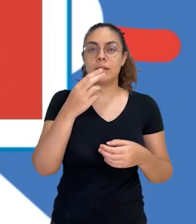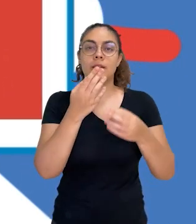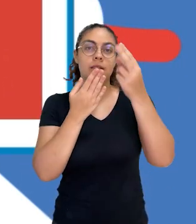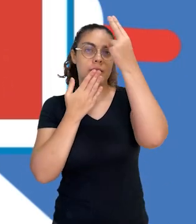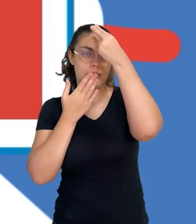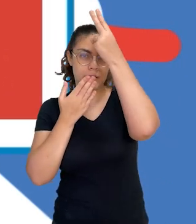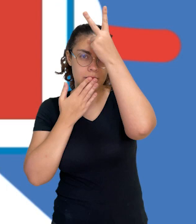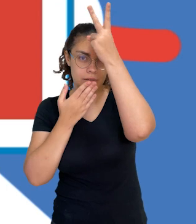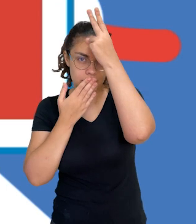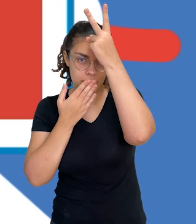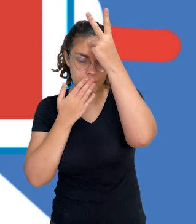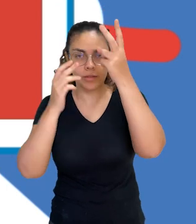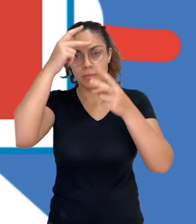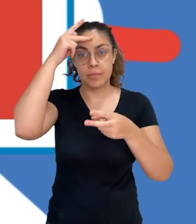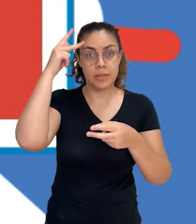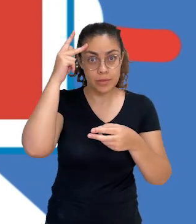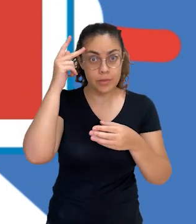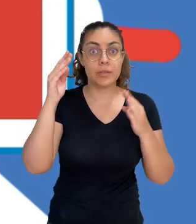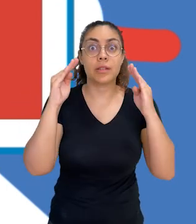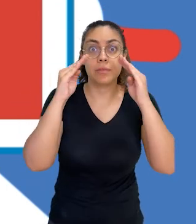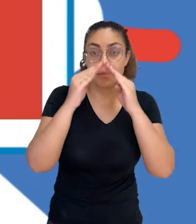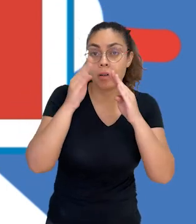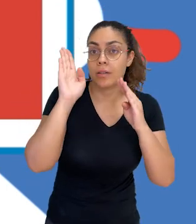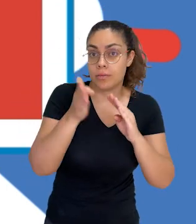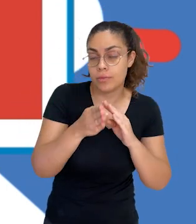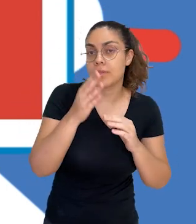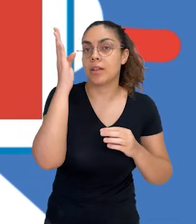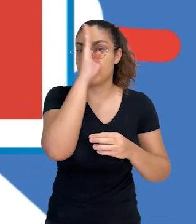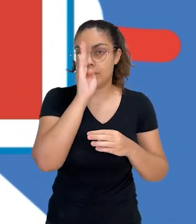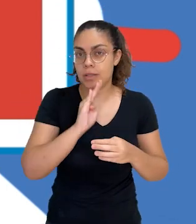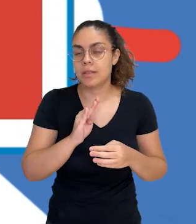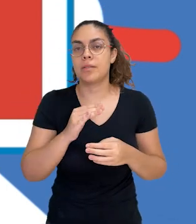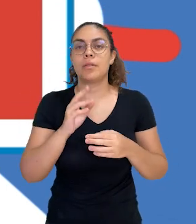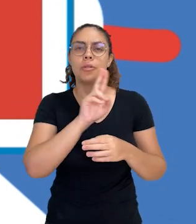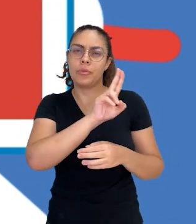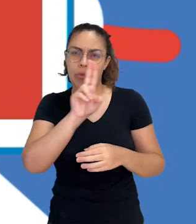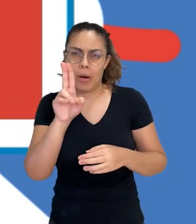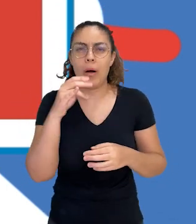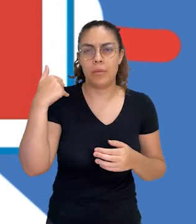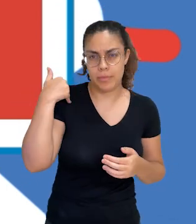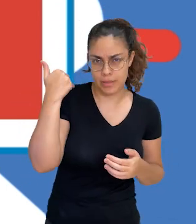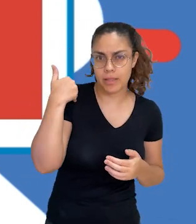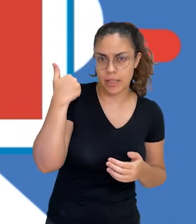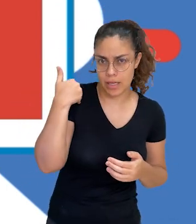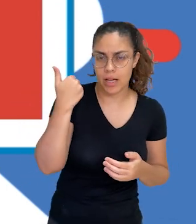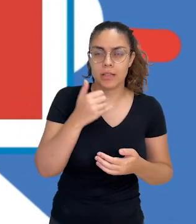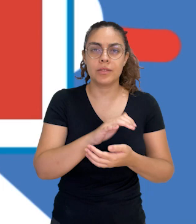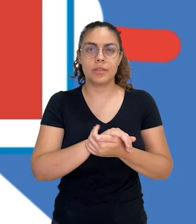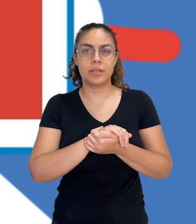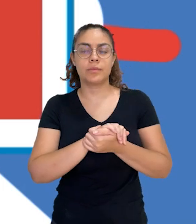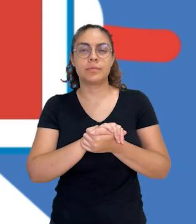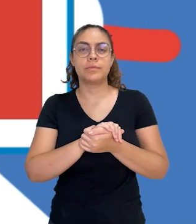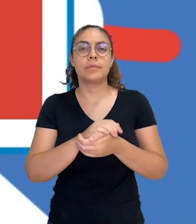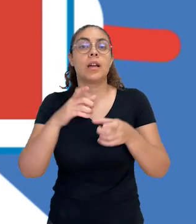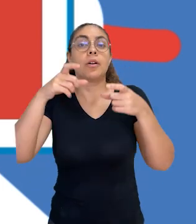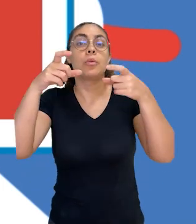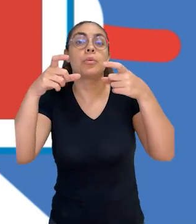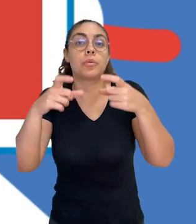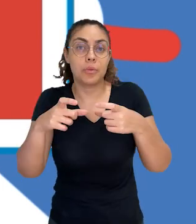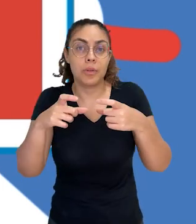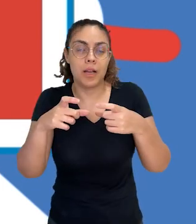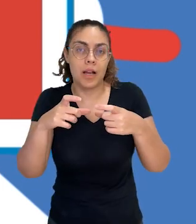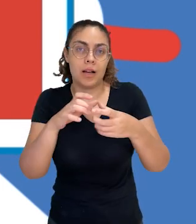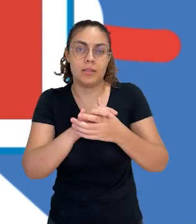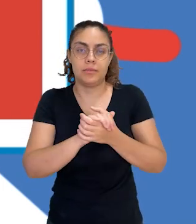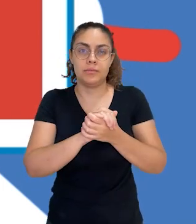povo originário, povos nativos, com nome, com a idade, com o ofício que ele tem na sua comunidade, o lugar de